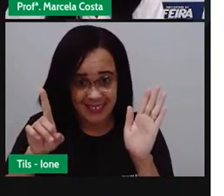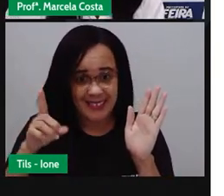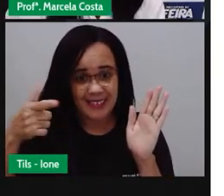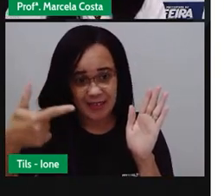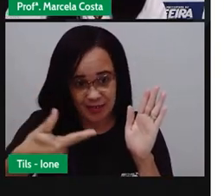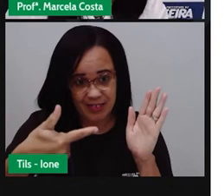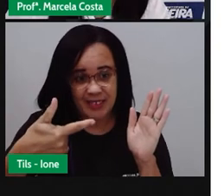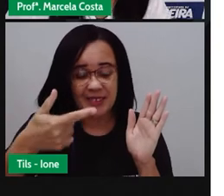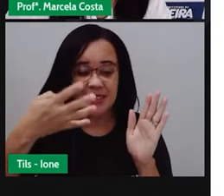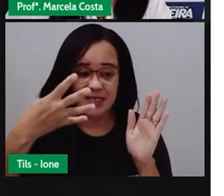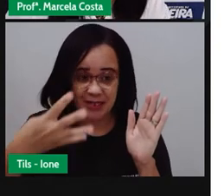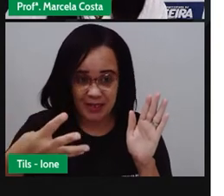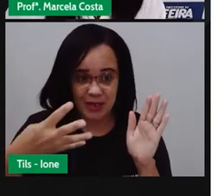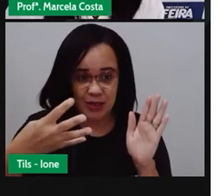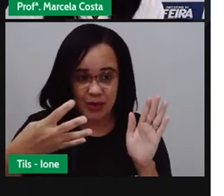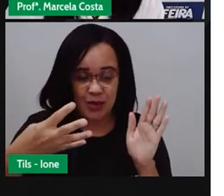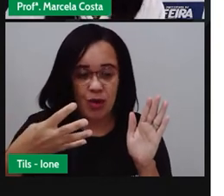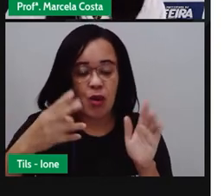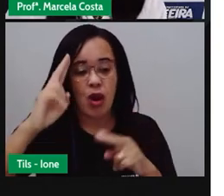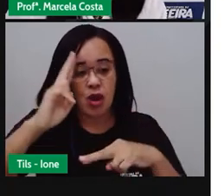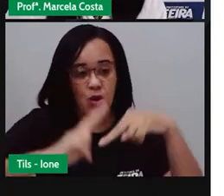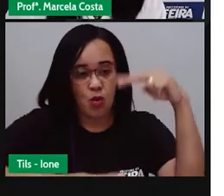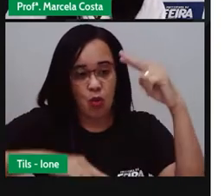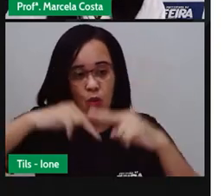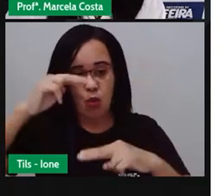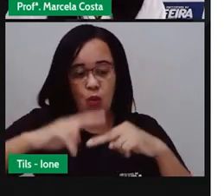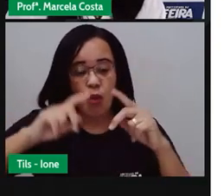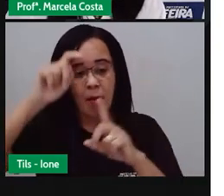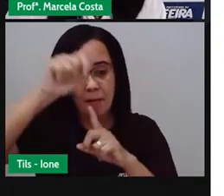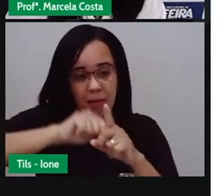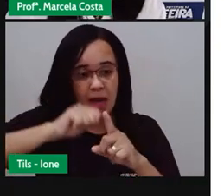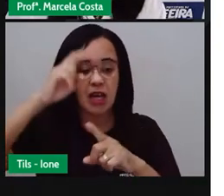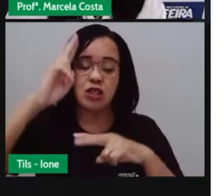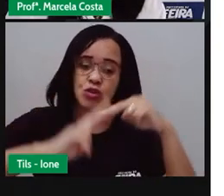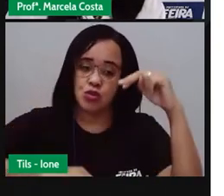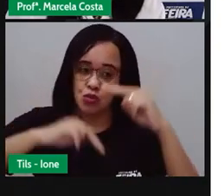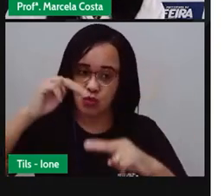24 dos 6 de 2021.